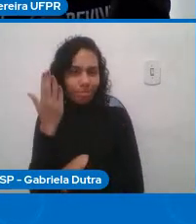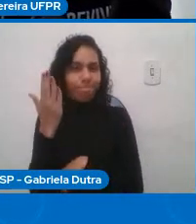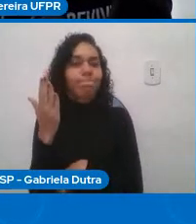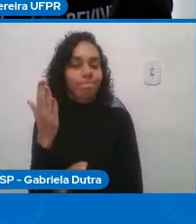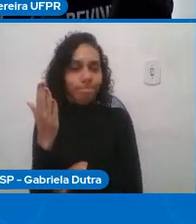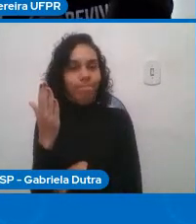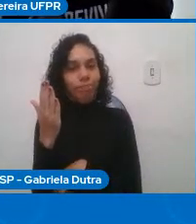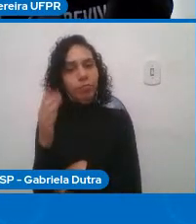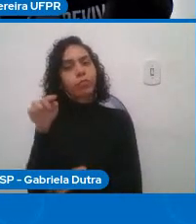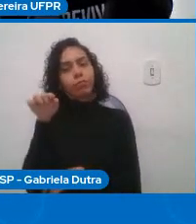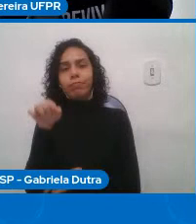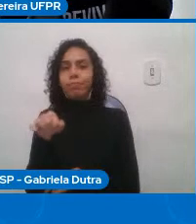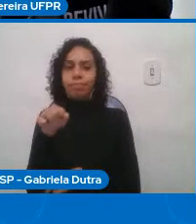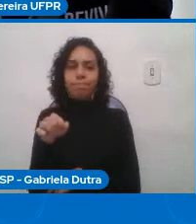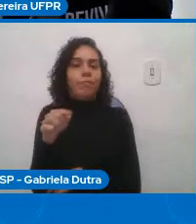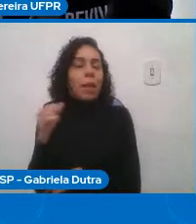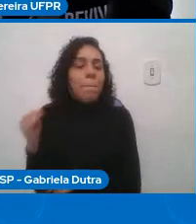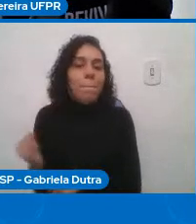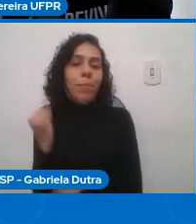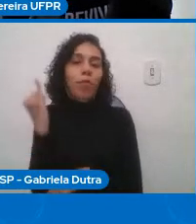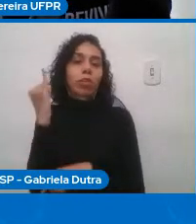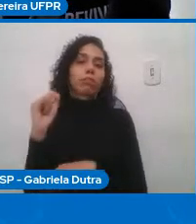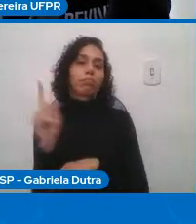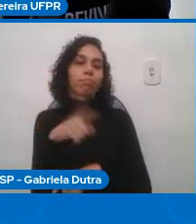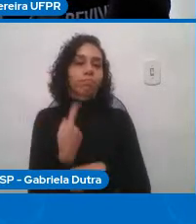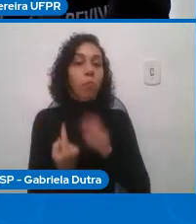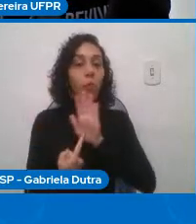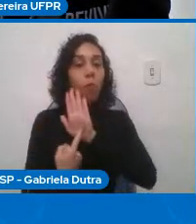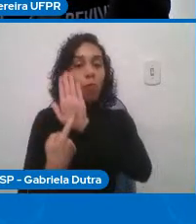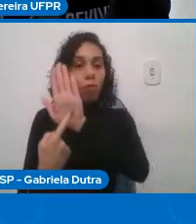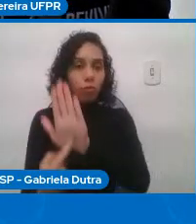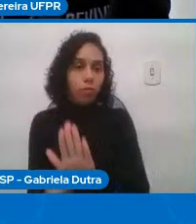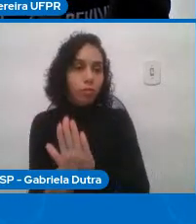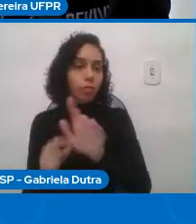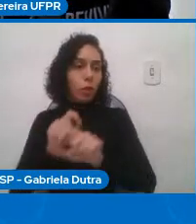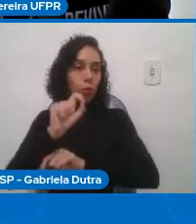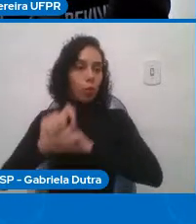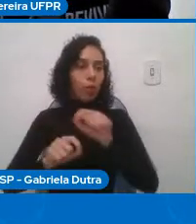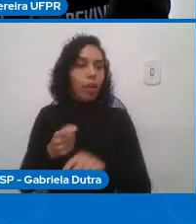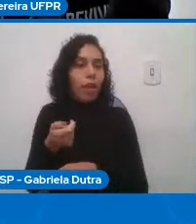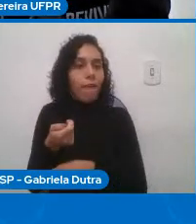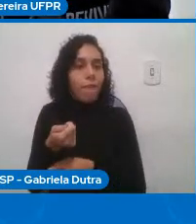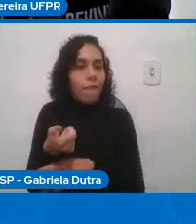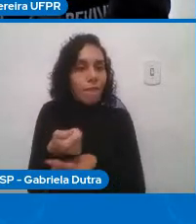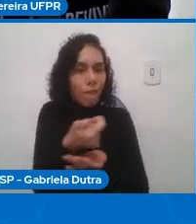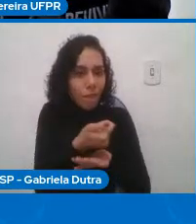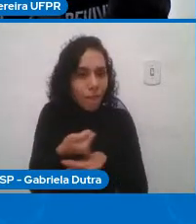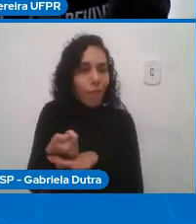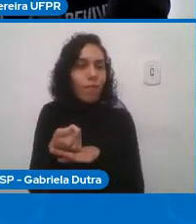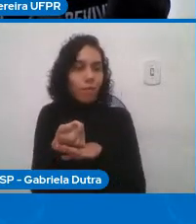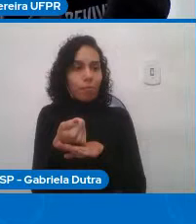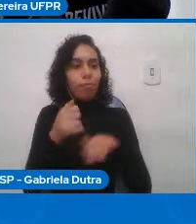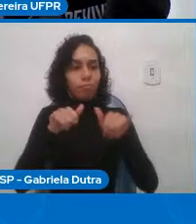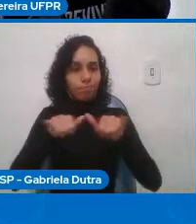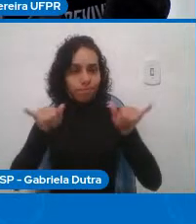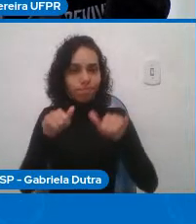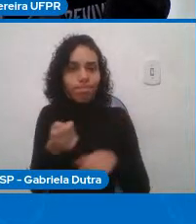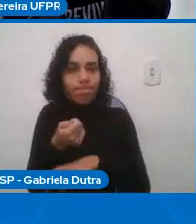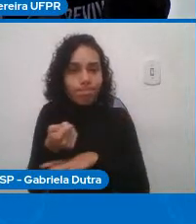que as fake news têm executado no nosso cenário político, social, inclusive agora no momento da pandemia.